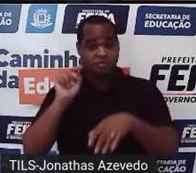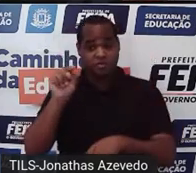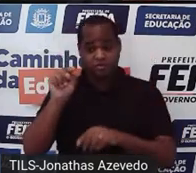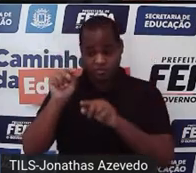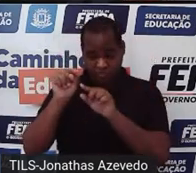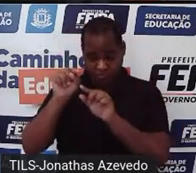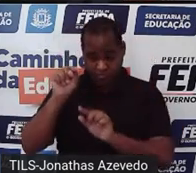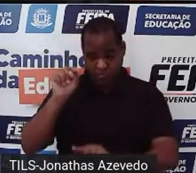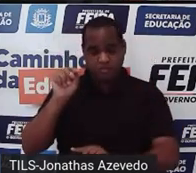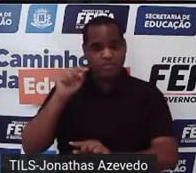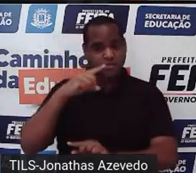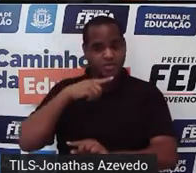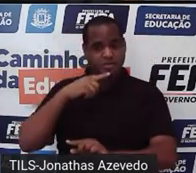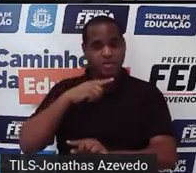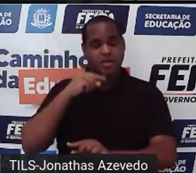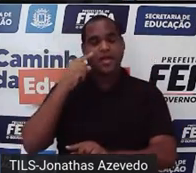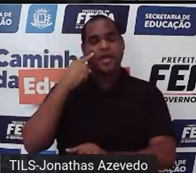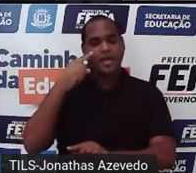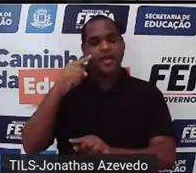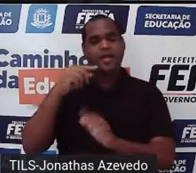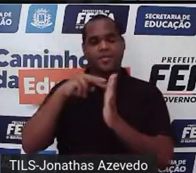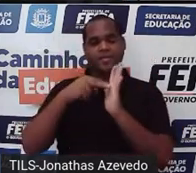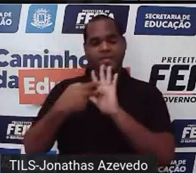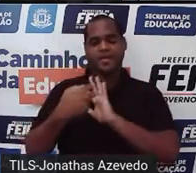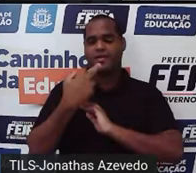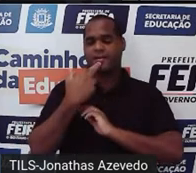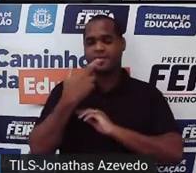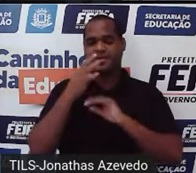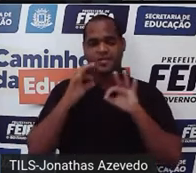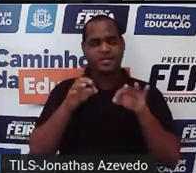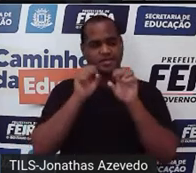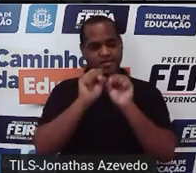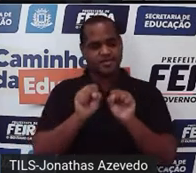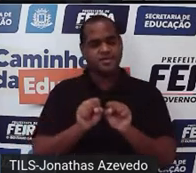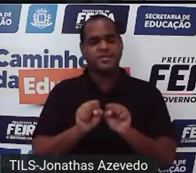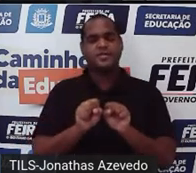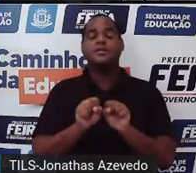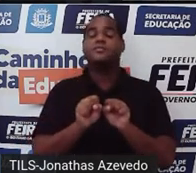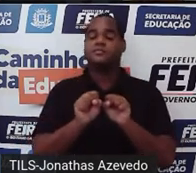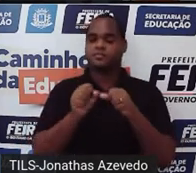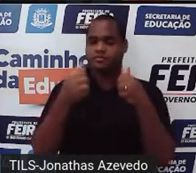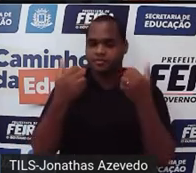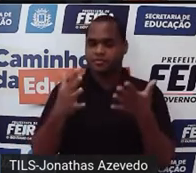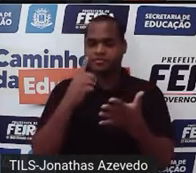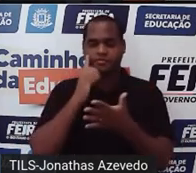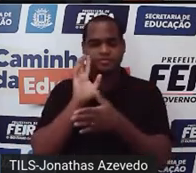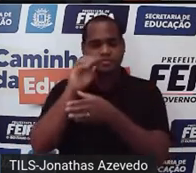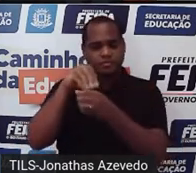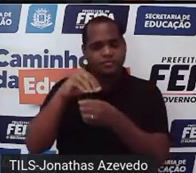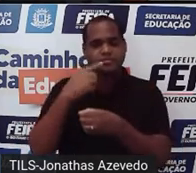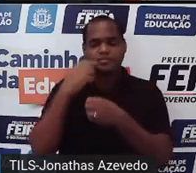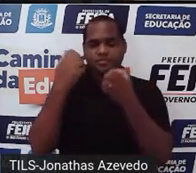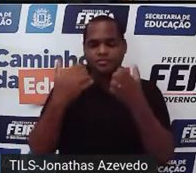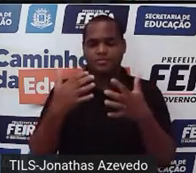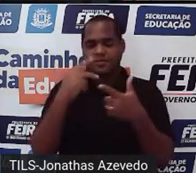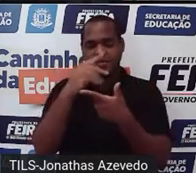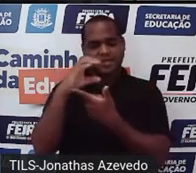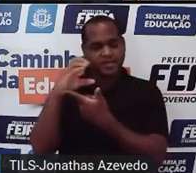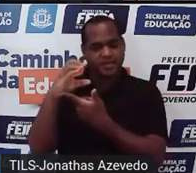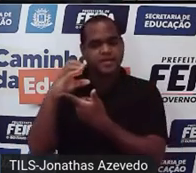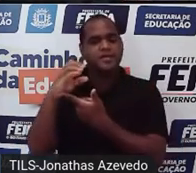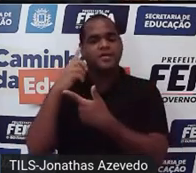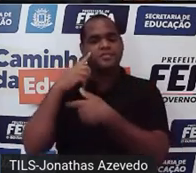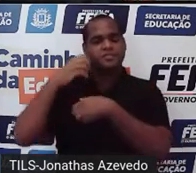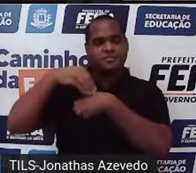esse ponto tem a solução do sistema porque nele, quando a gente joga ali no plano cartesiano,